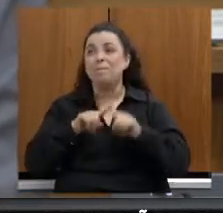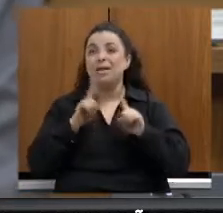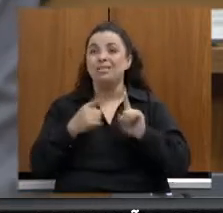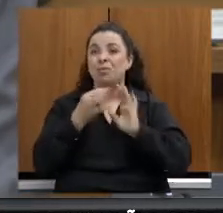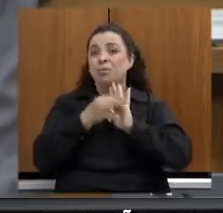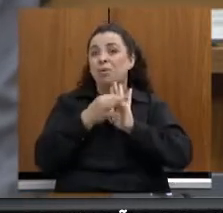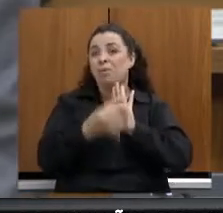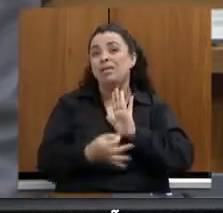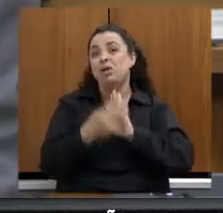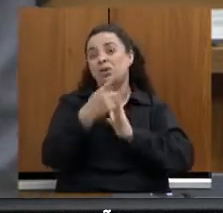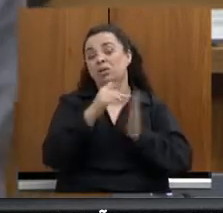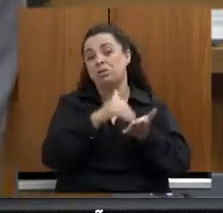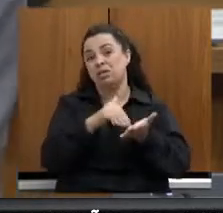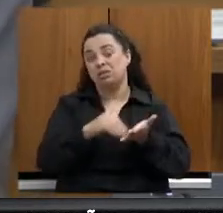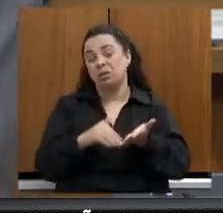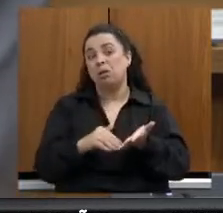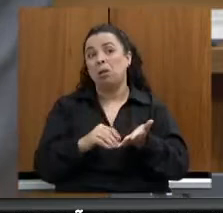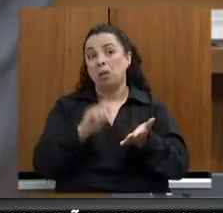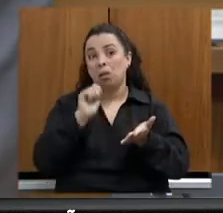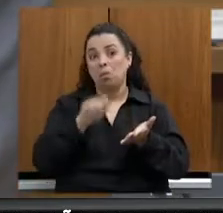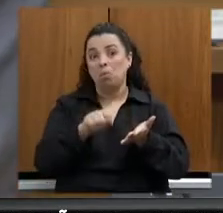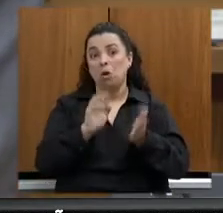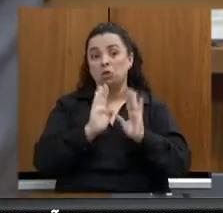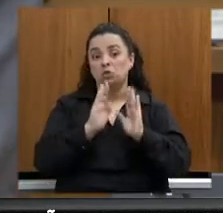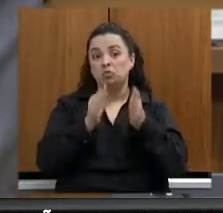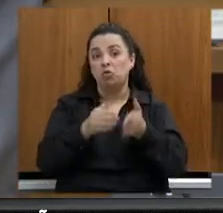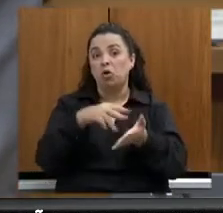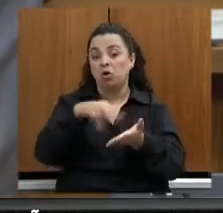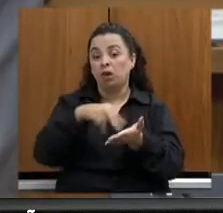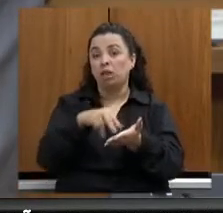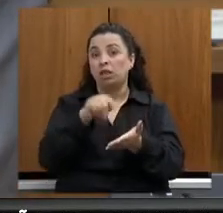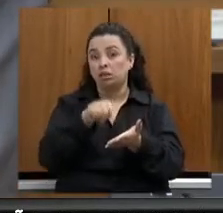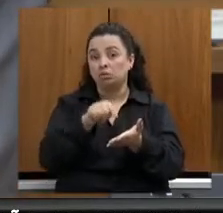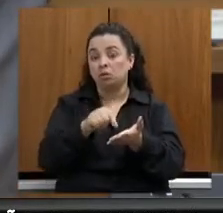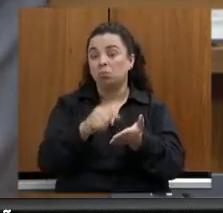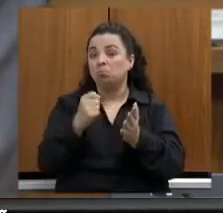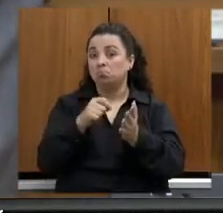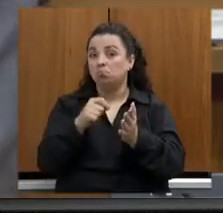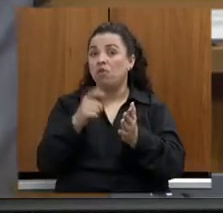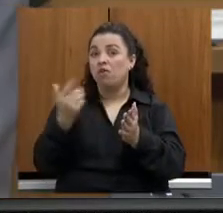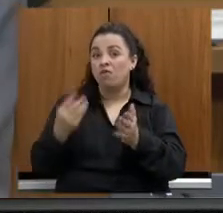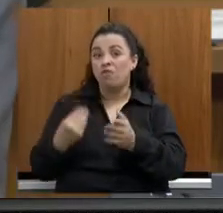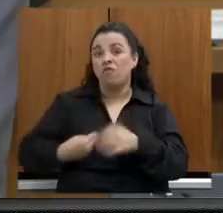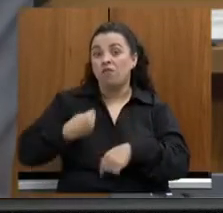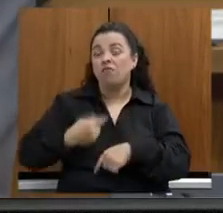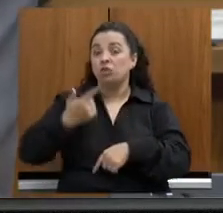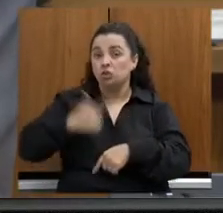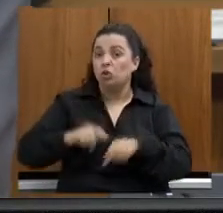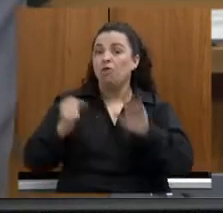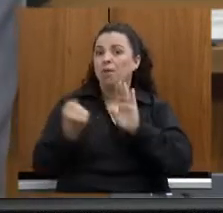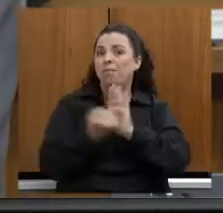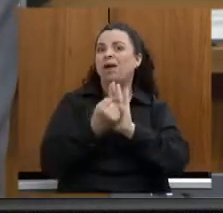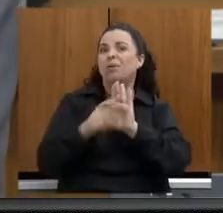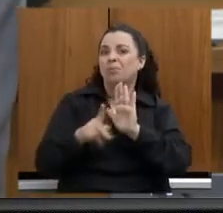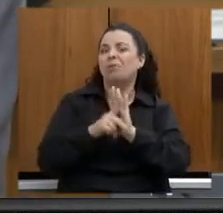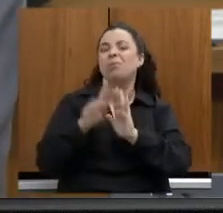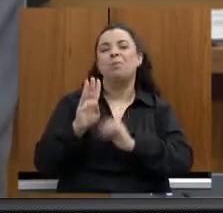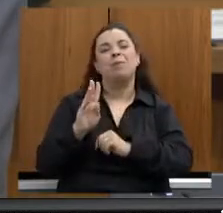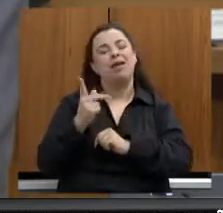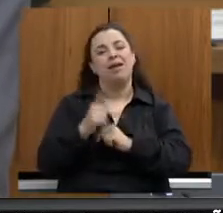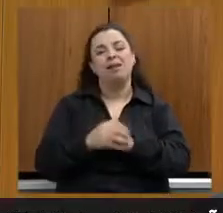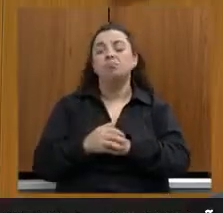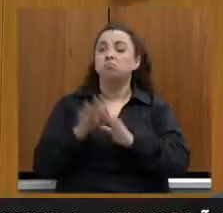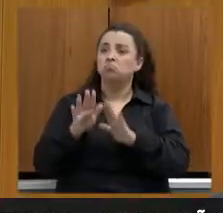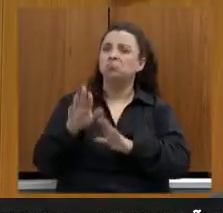que volte aí a ter a dança como uma, essa marca importante que Belo Horizonte tinha. O senhor está com toda